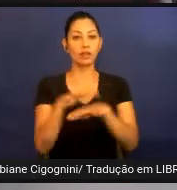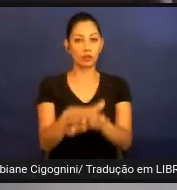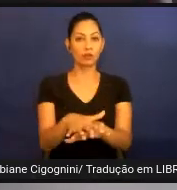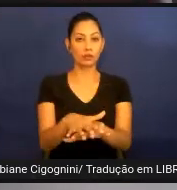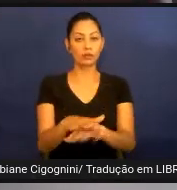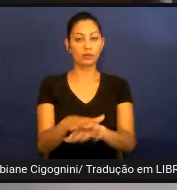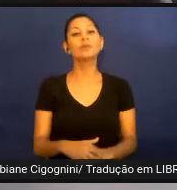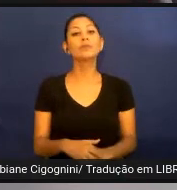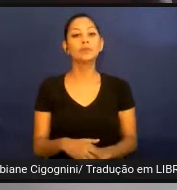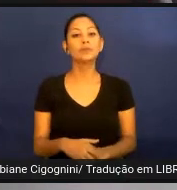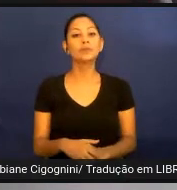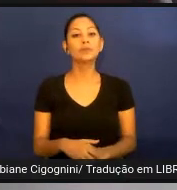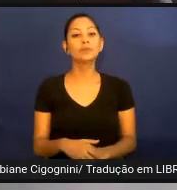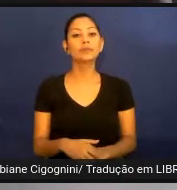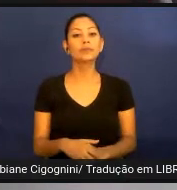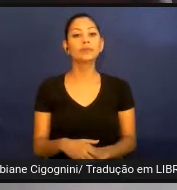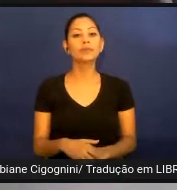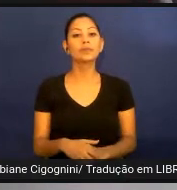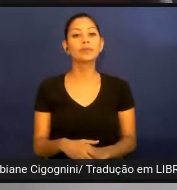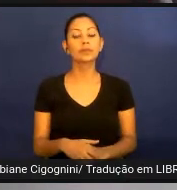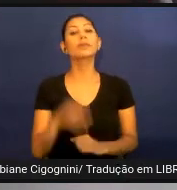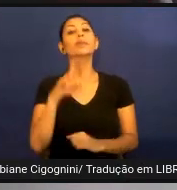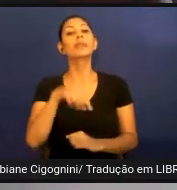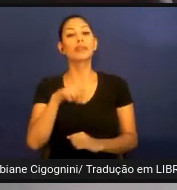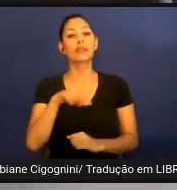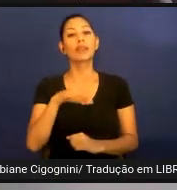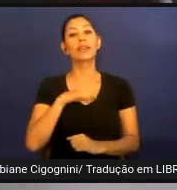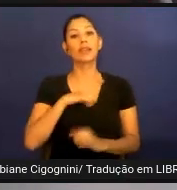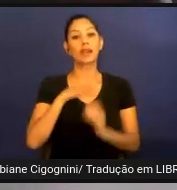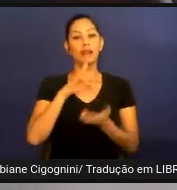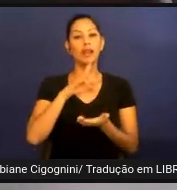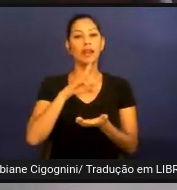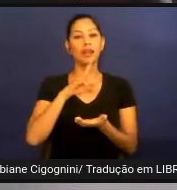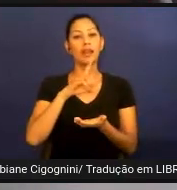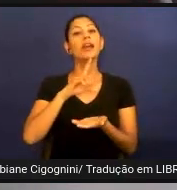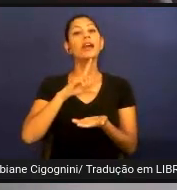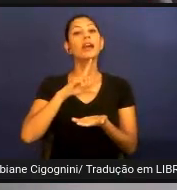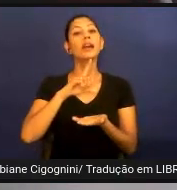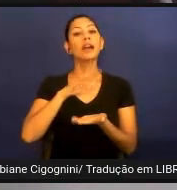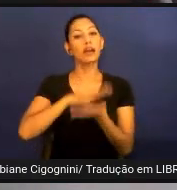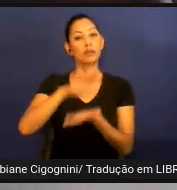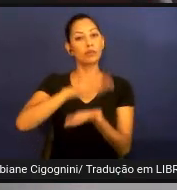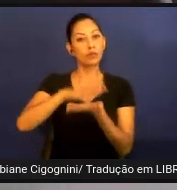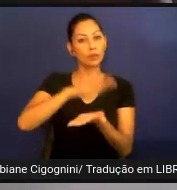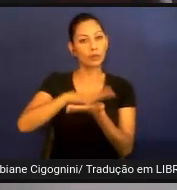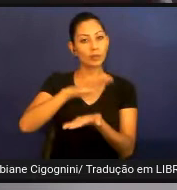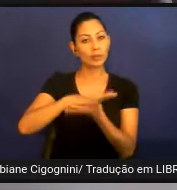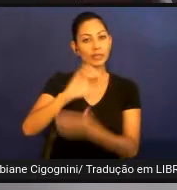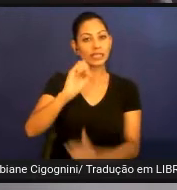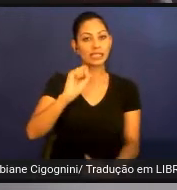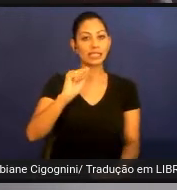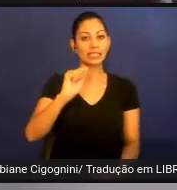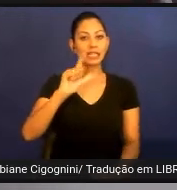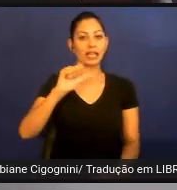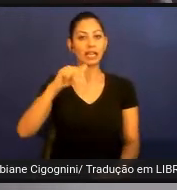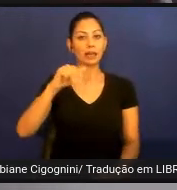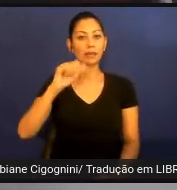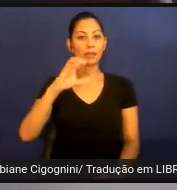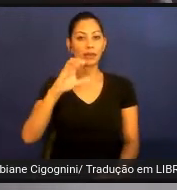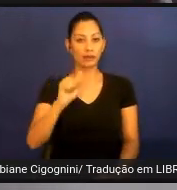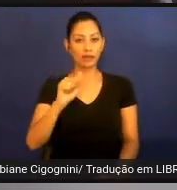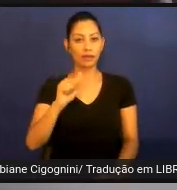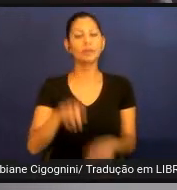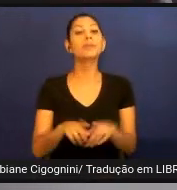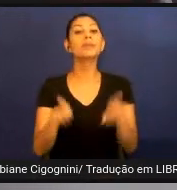a declaração de Salamanca, de 1994, a Política Nacional da Educação,